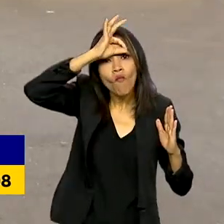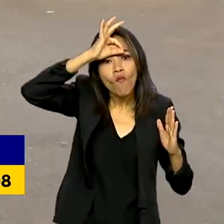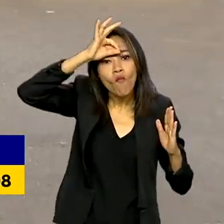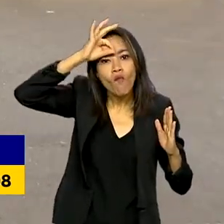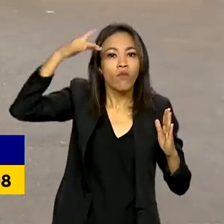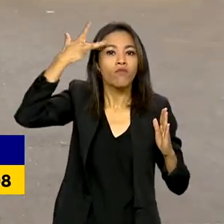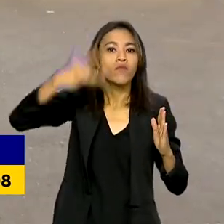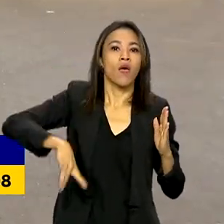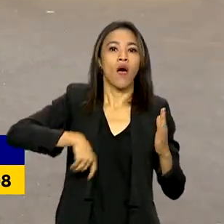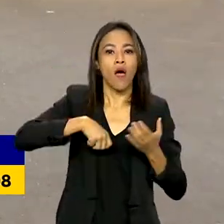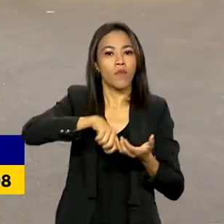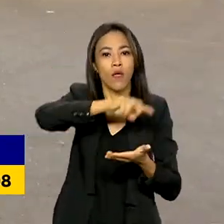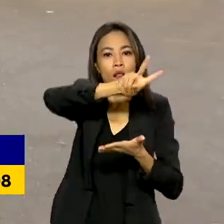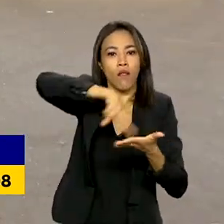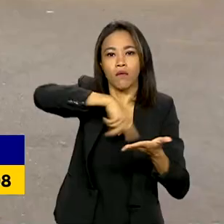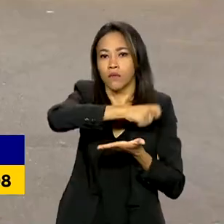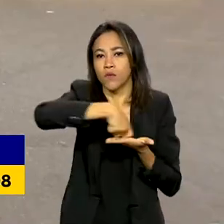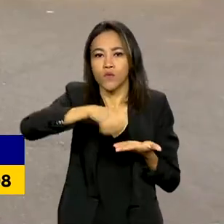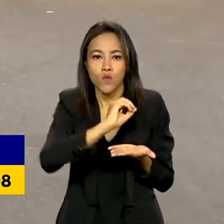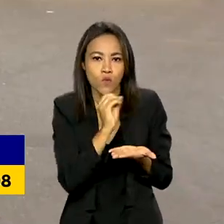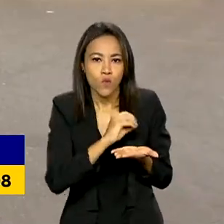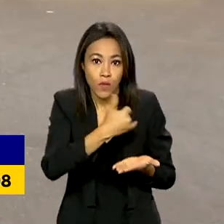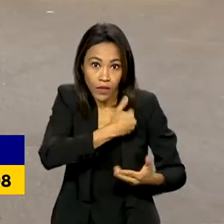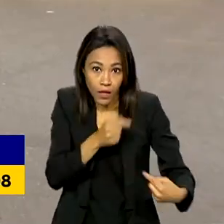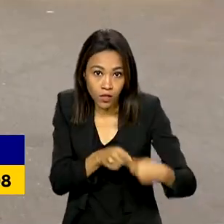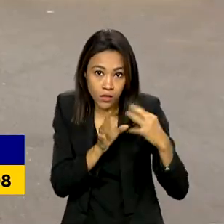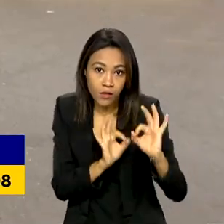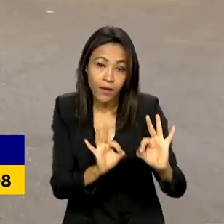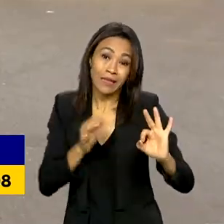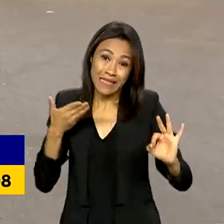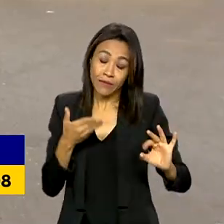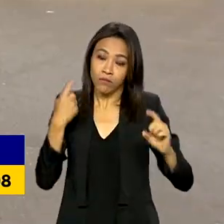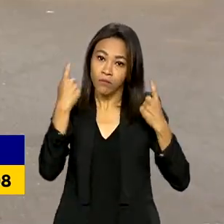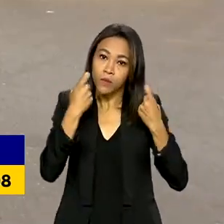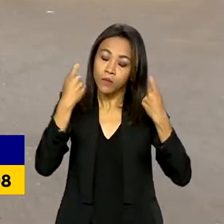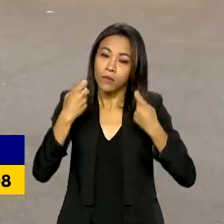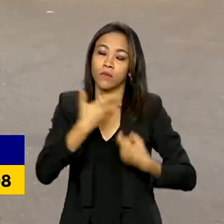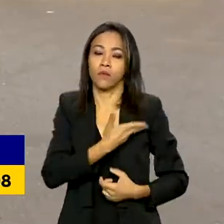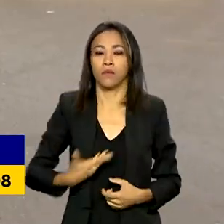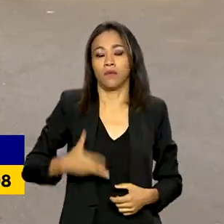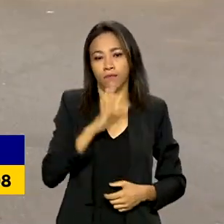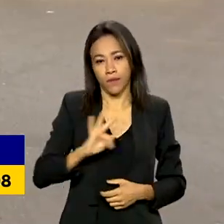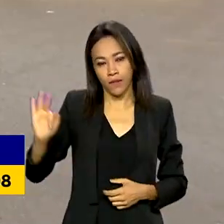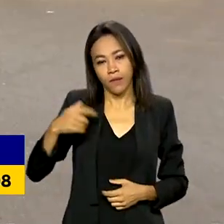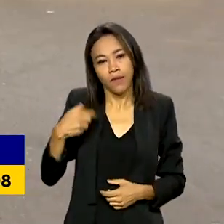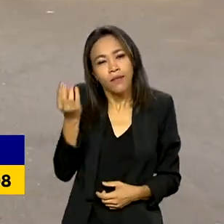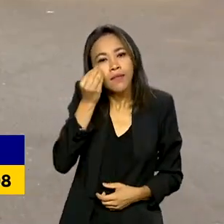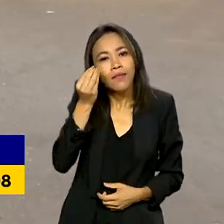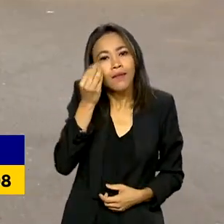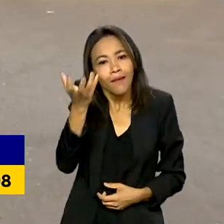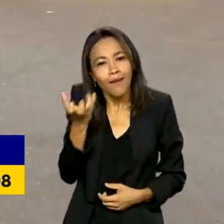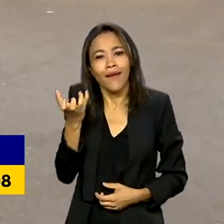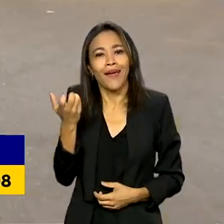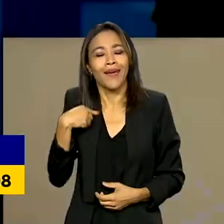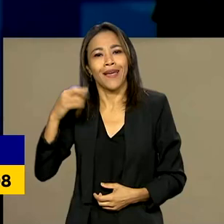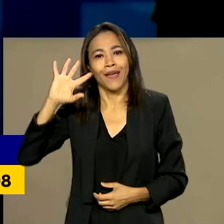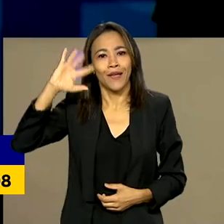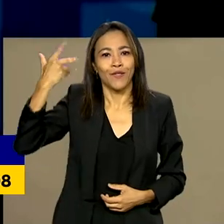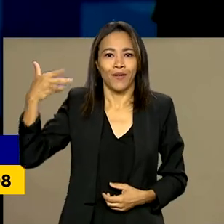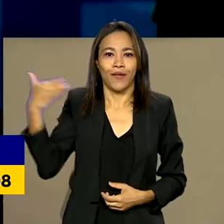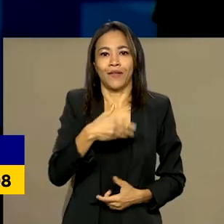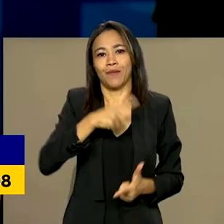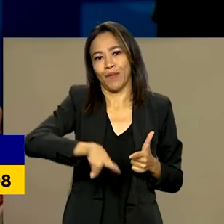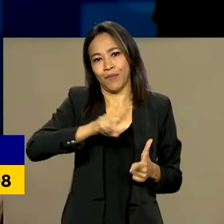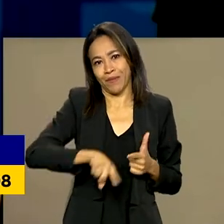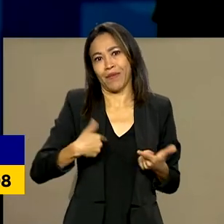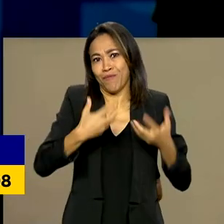na idade certa. A informação preocupa o governo federal, que agora pretende correr atrás do prejuízo. É